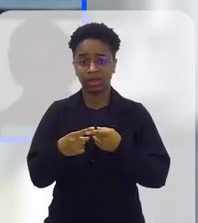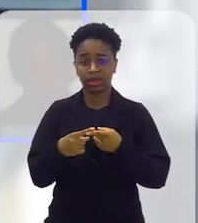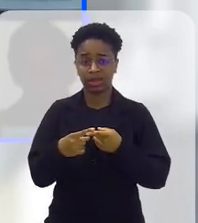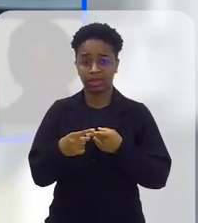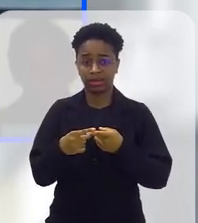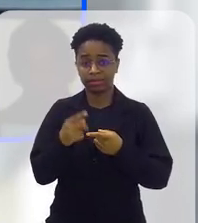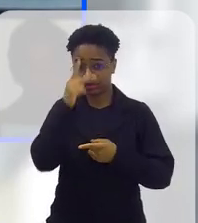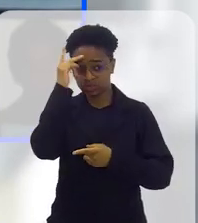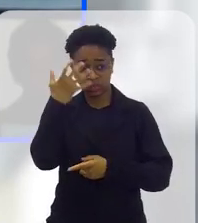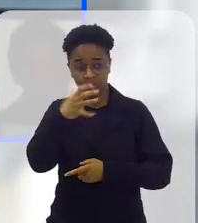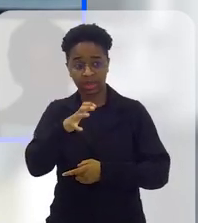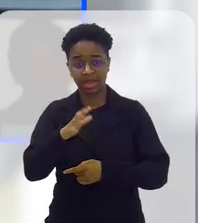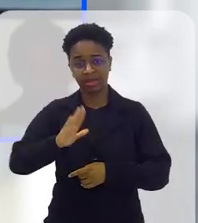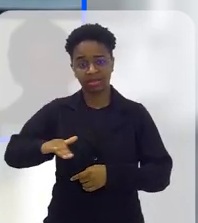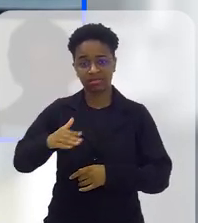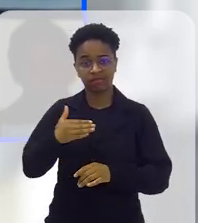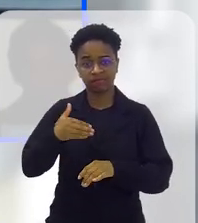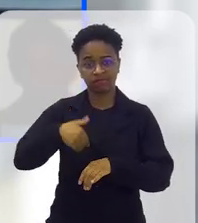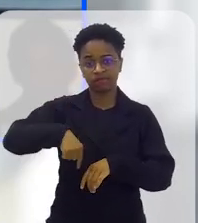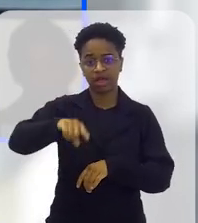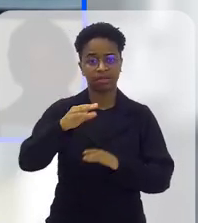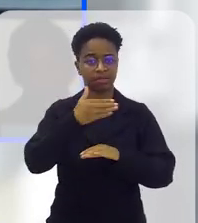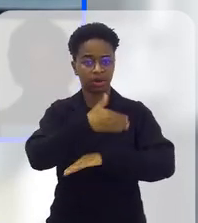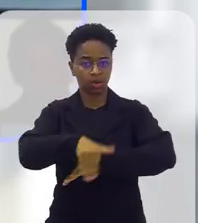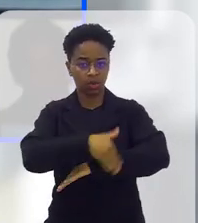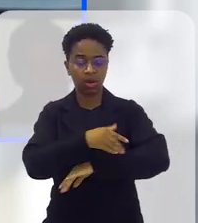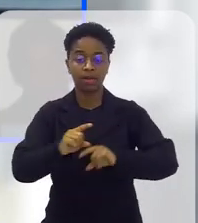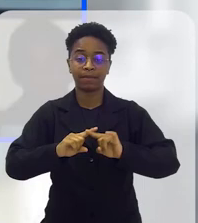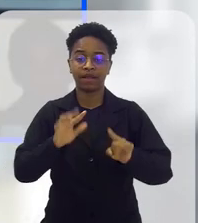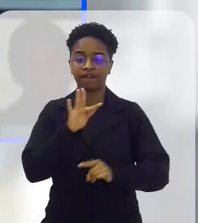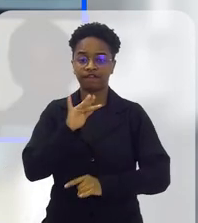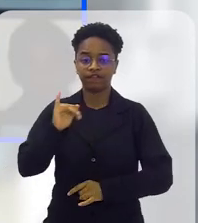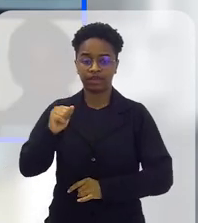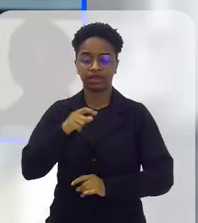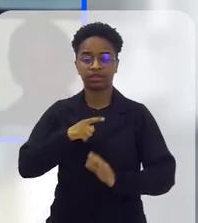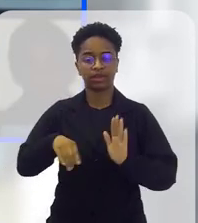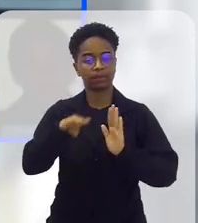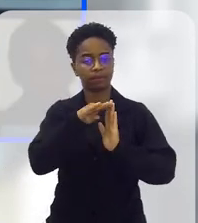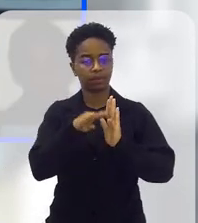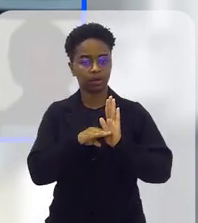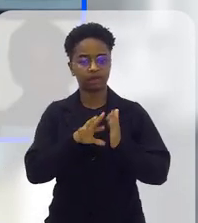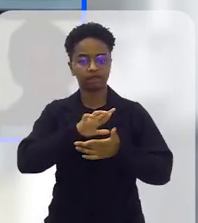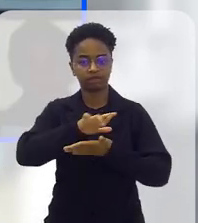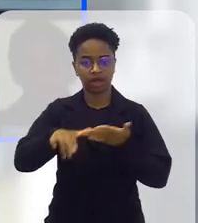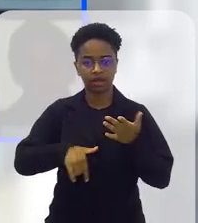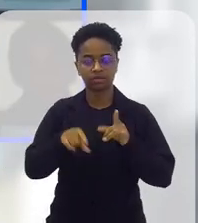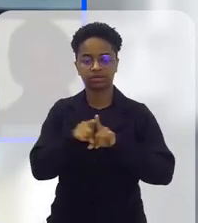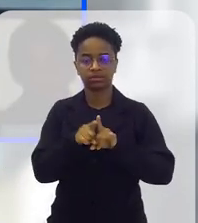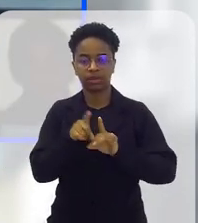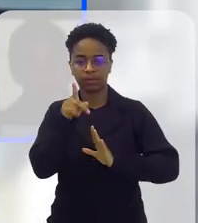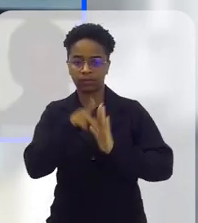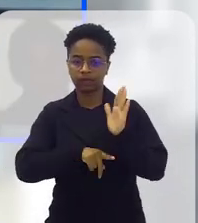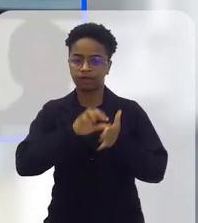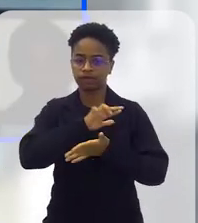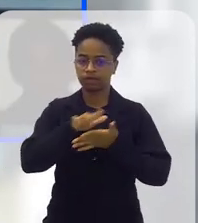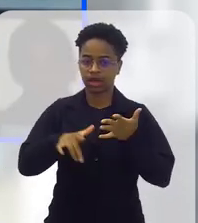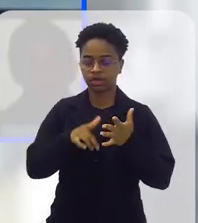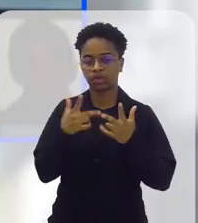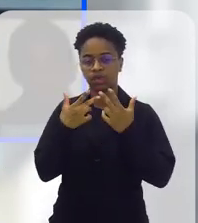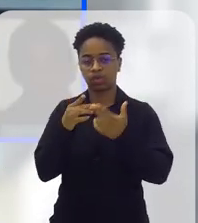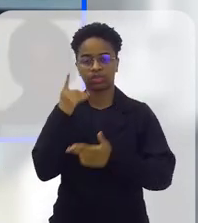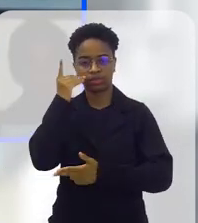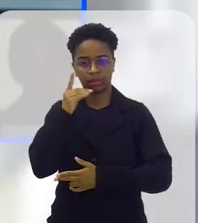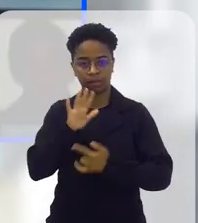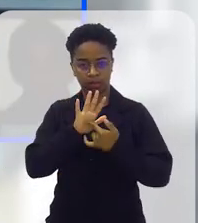irregular. Ninguém quer criança na rua. Então, a FIA, através de seus programas, de todos os projetos que o